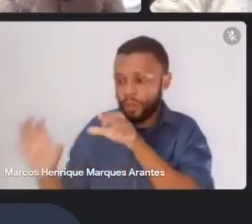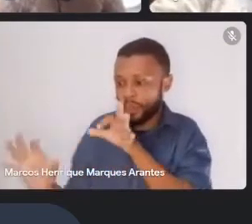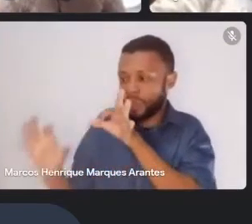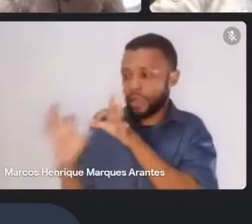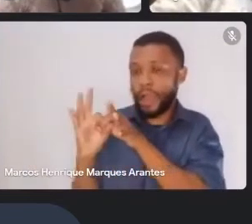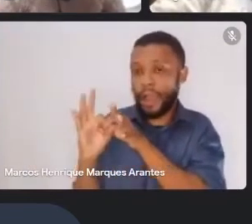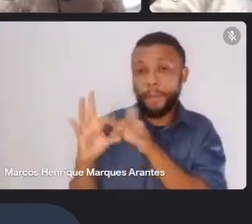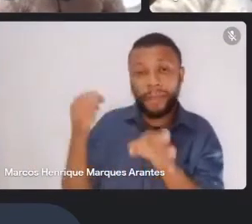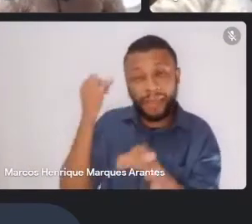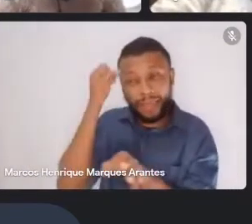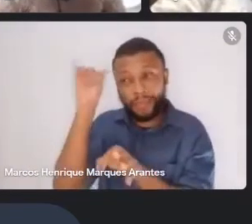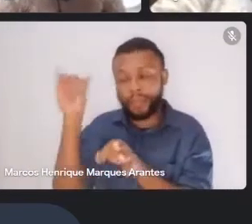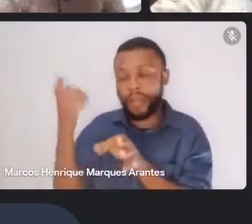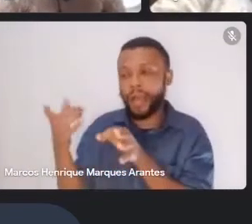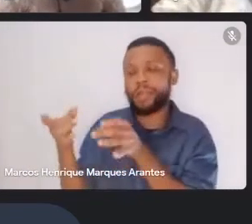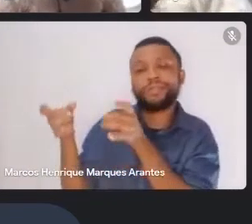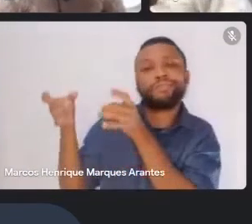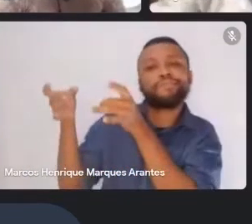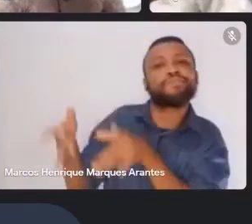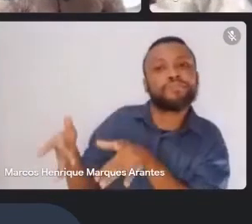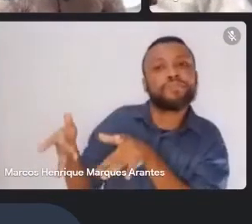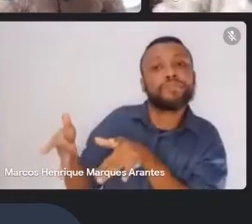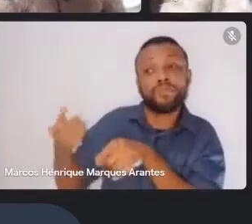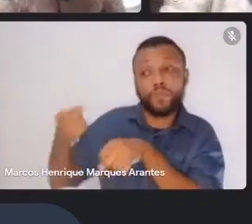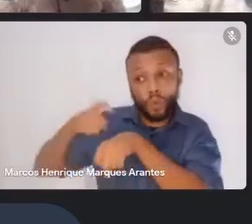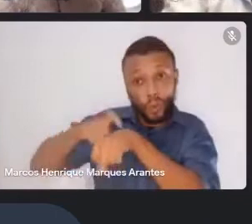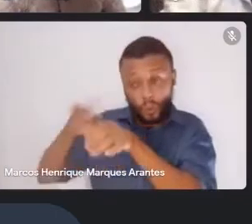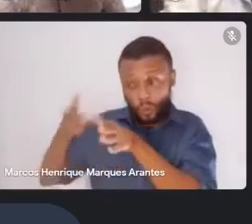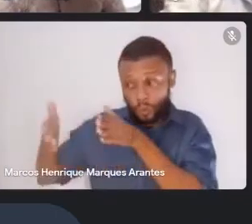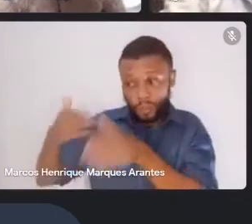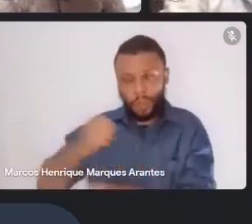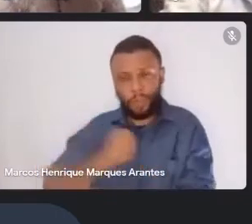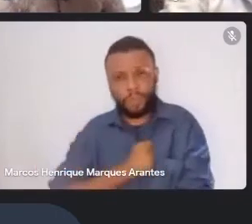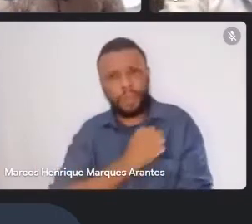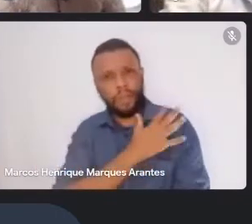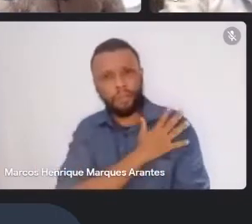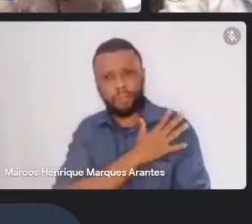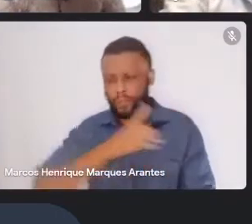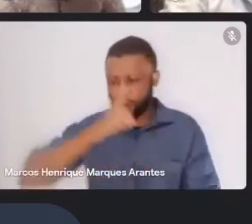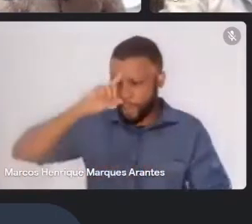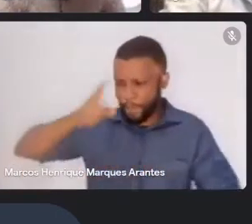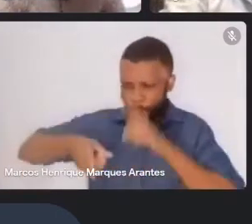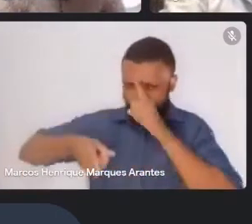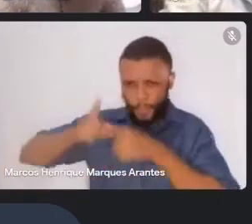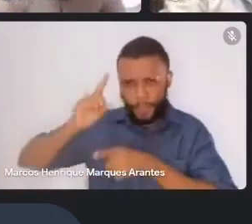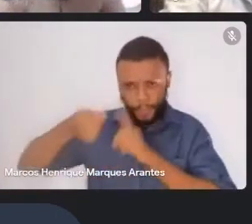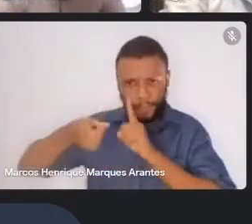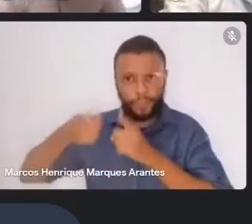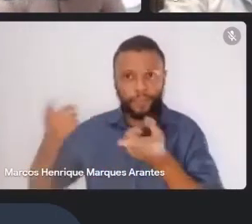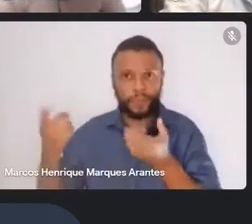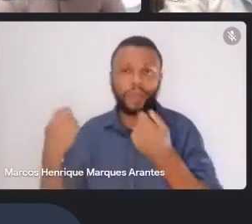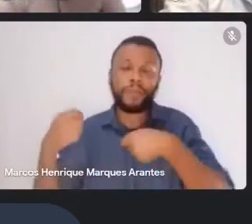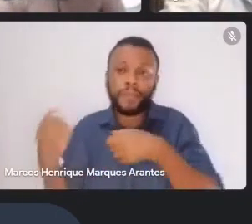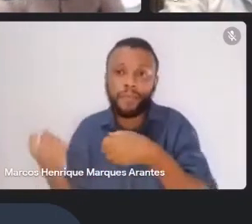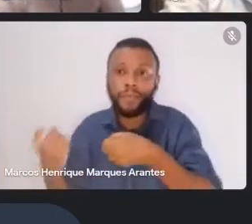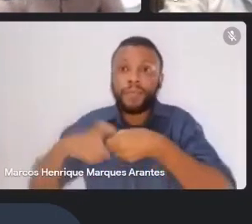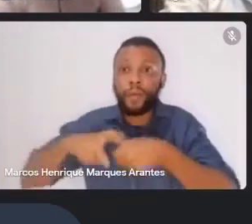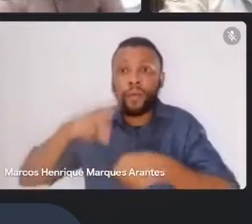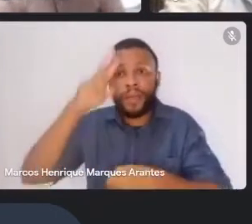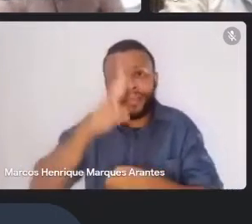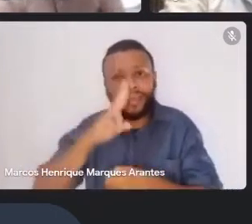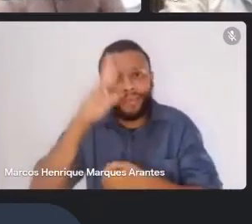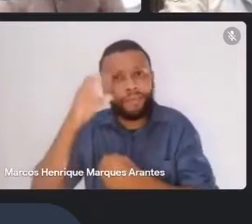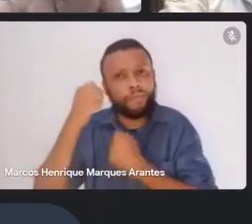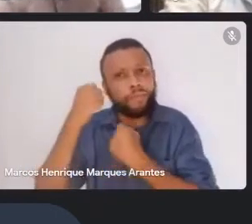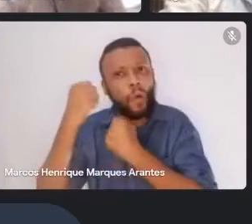da ditadura militar. Mas agora nós temos que voltar com essa força imensa dessas caravanas